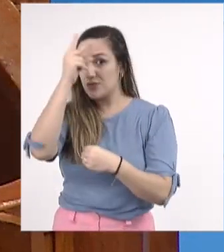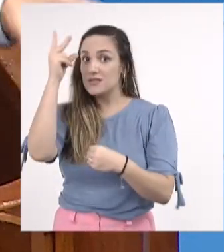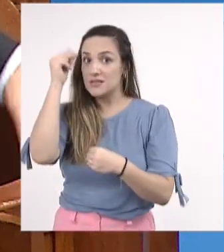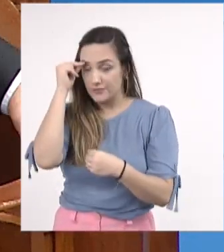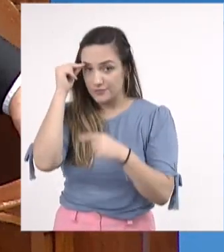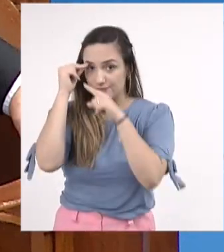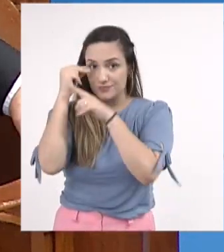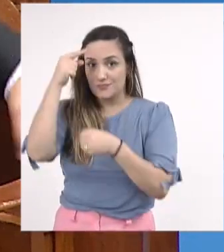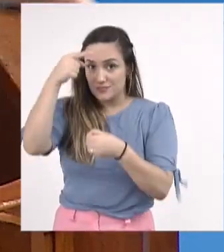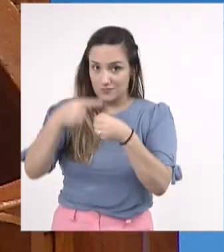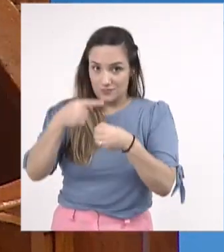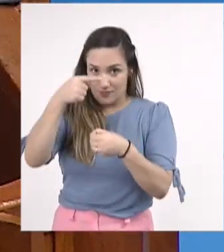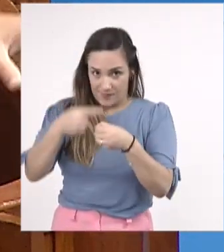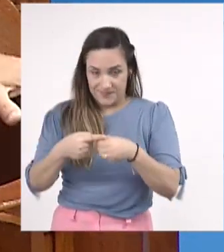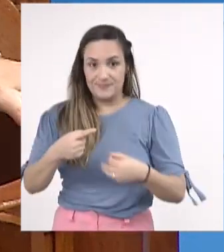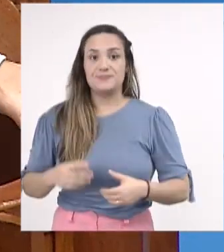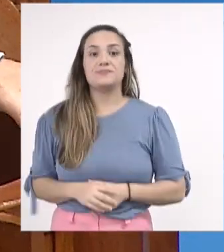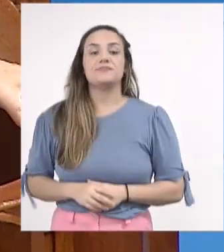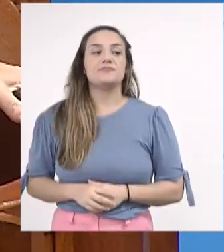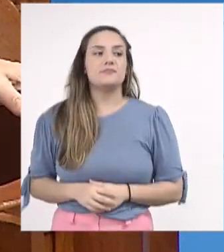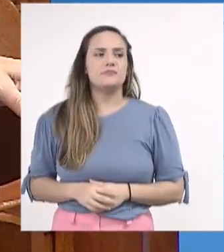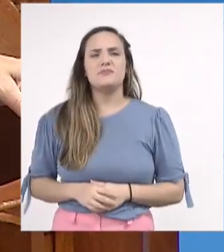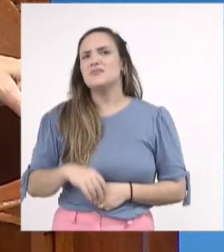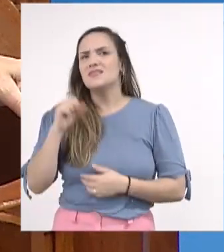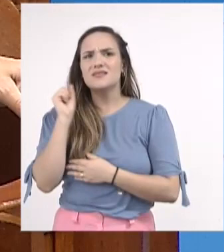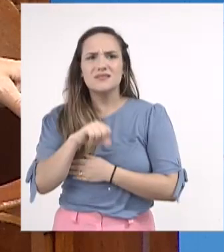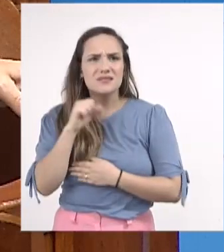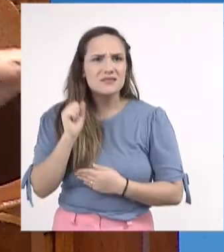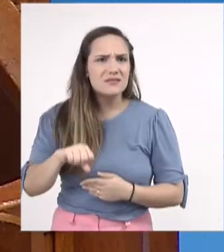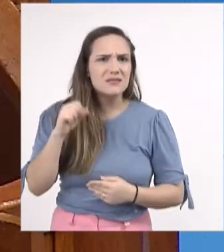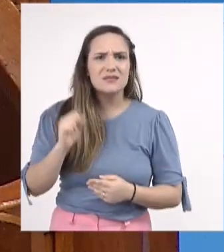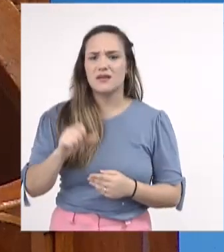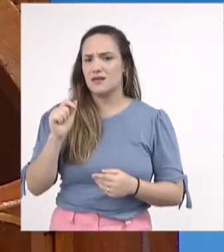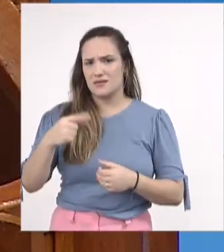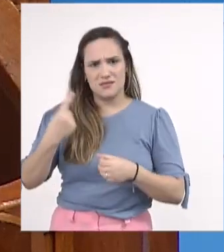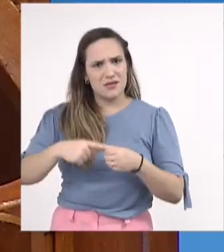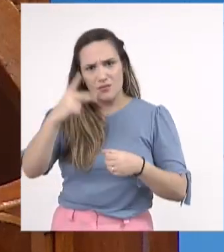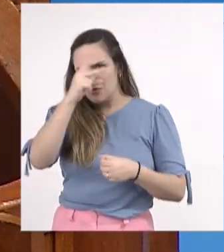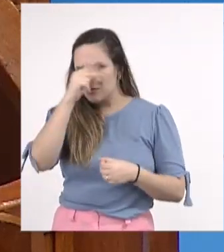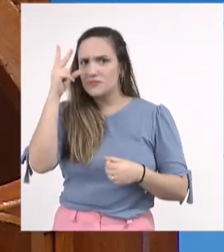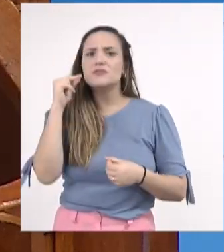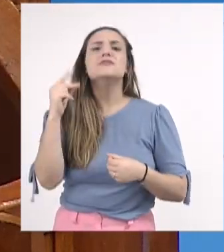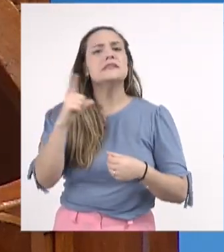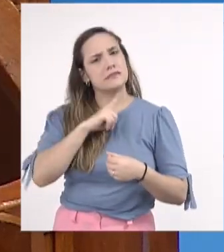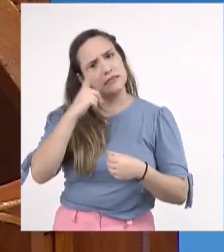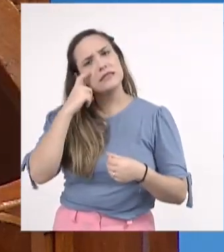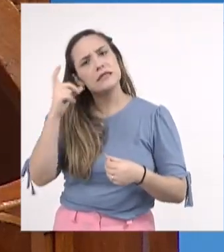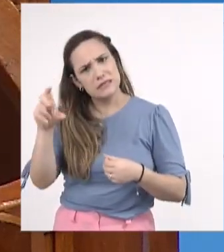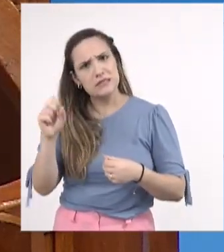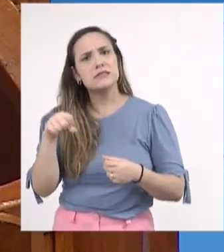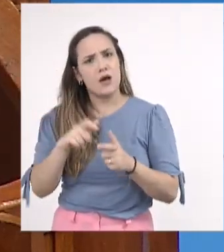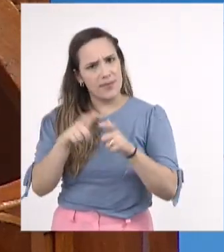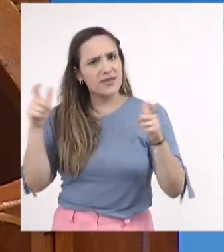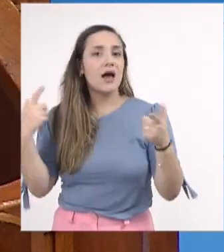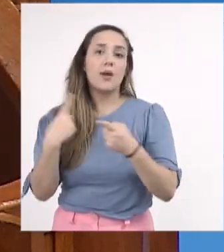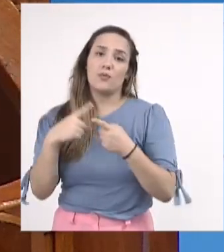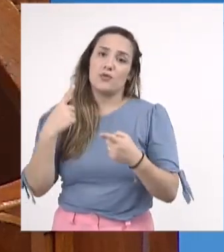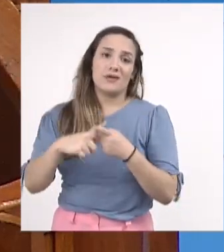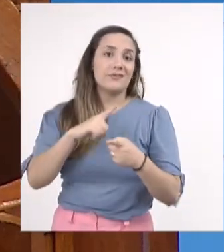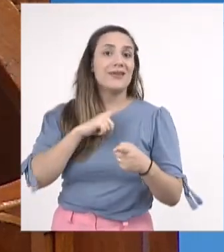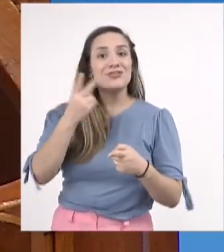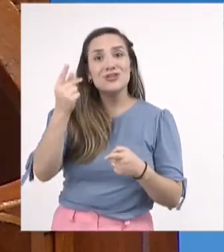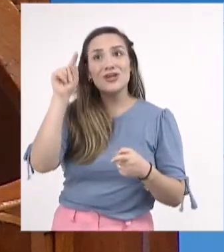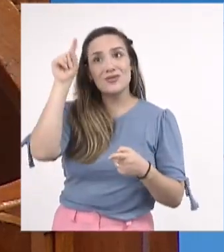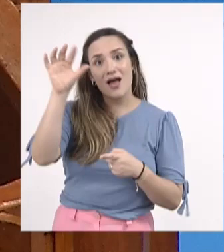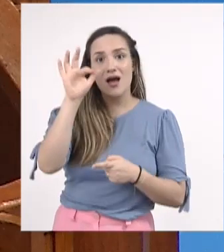municípios, eles têm interesse em ampliar a sua rede, porque os recursos do Fundeb, os recursos